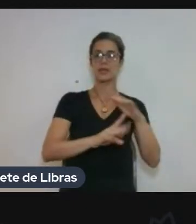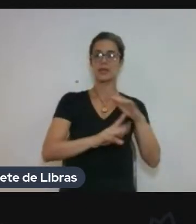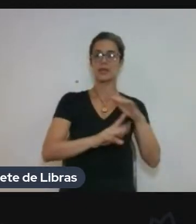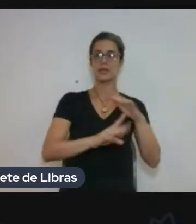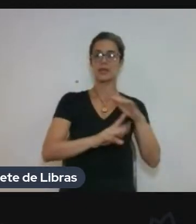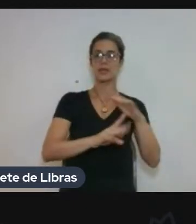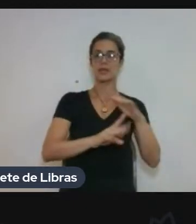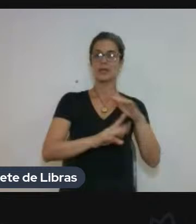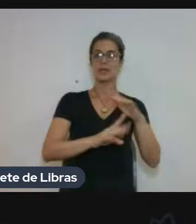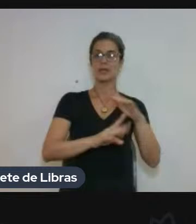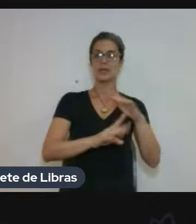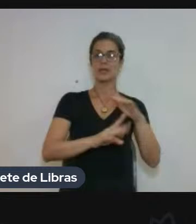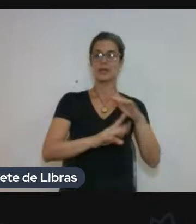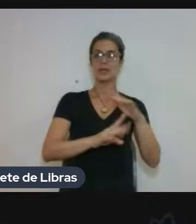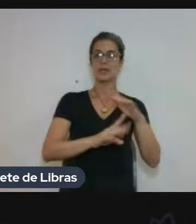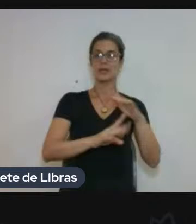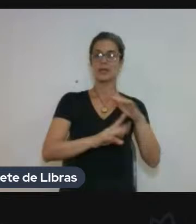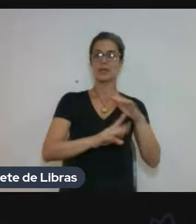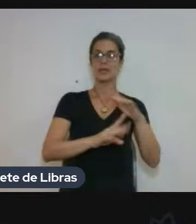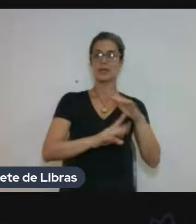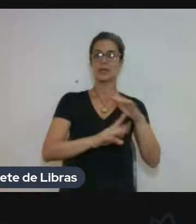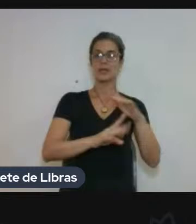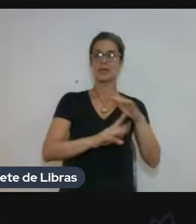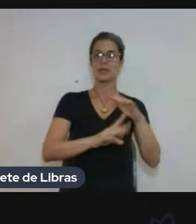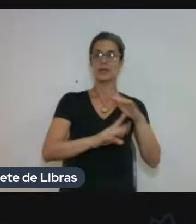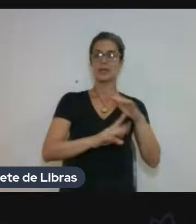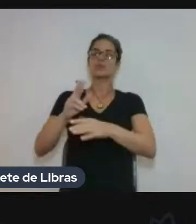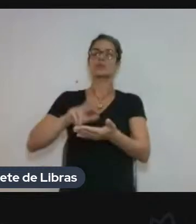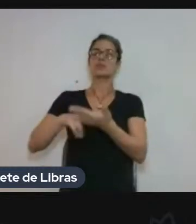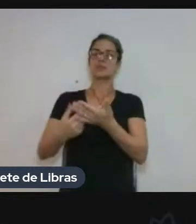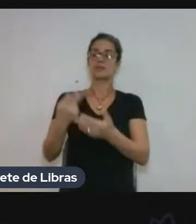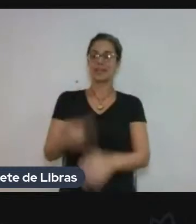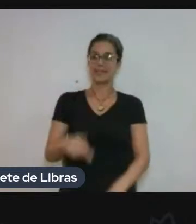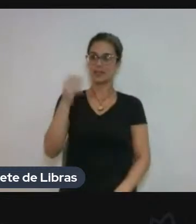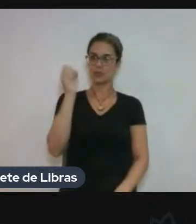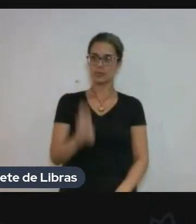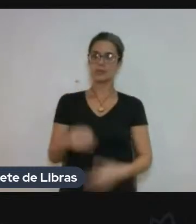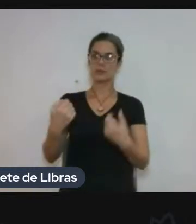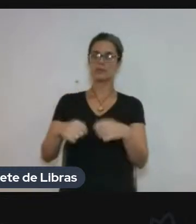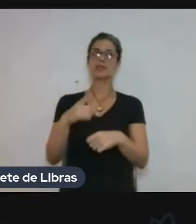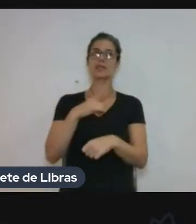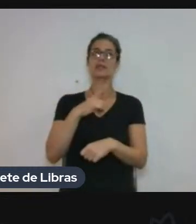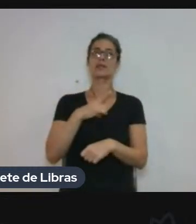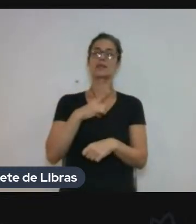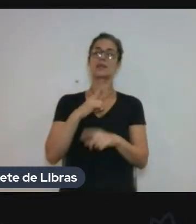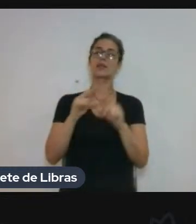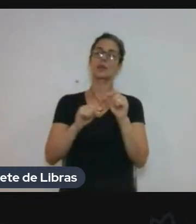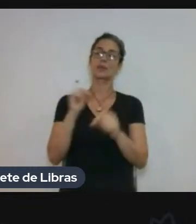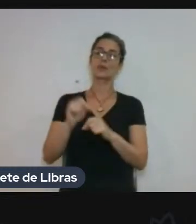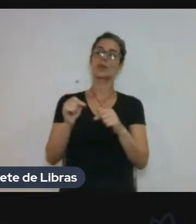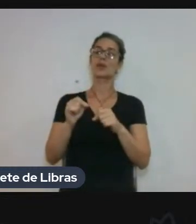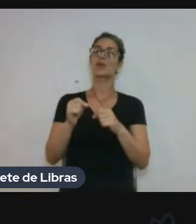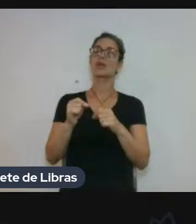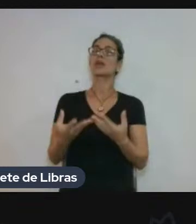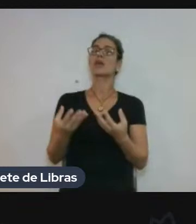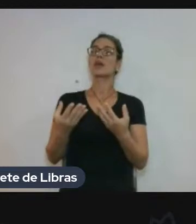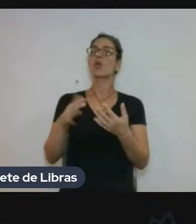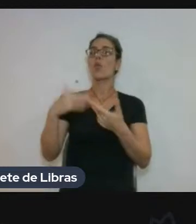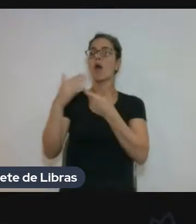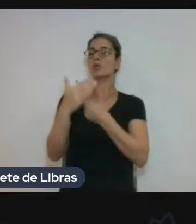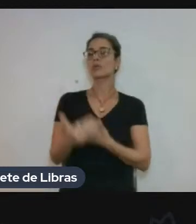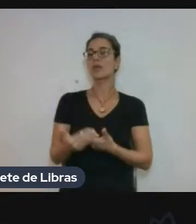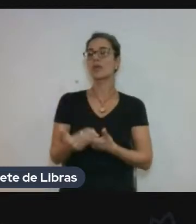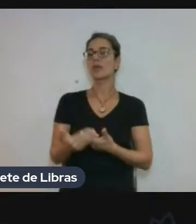representativo para os tradutores e os intérpretes brasileiros, então a gente tem que trabalhar com o que eles trabalham. E não